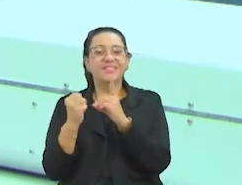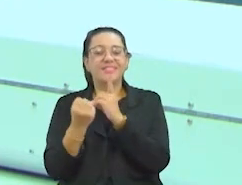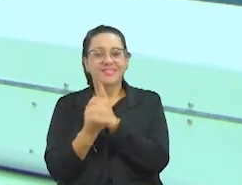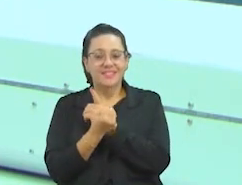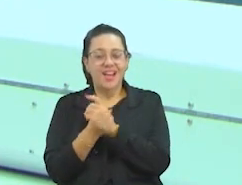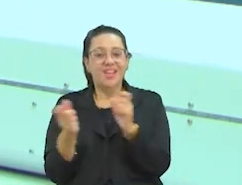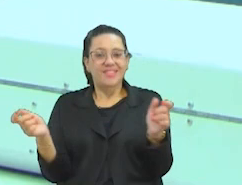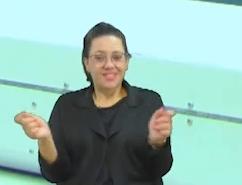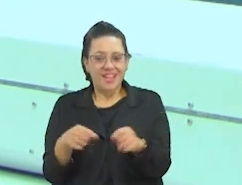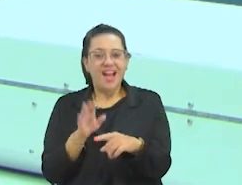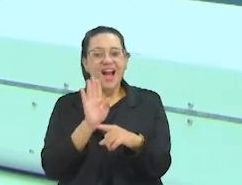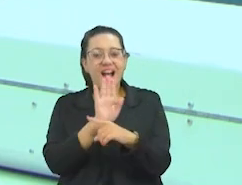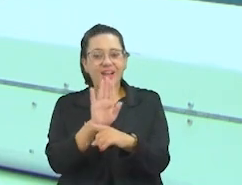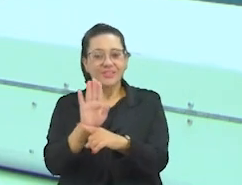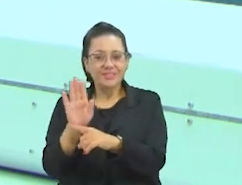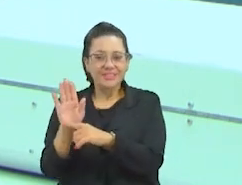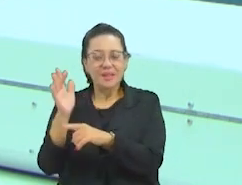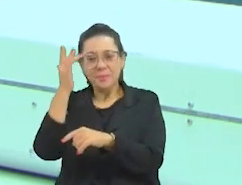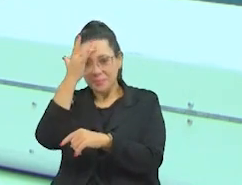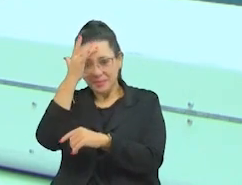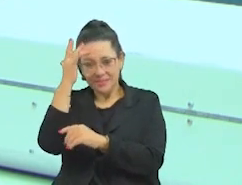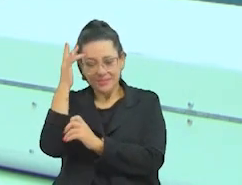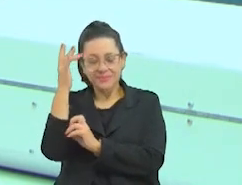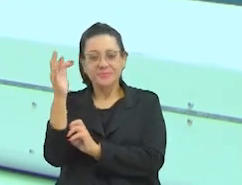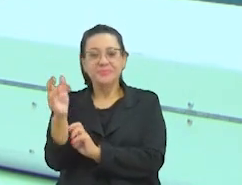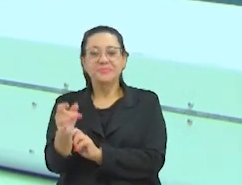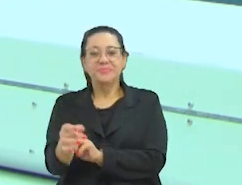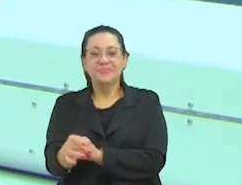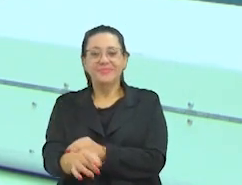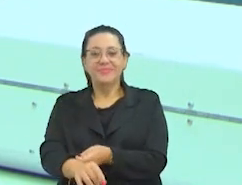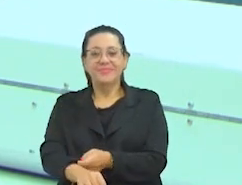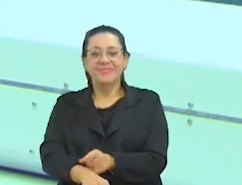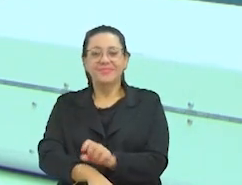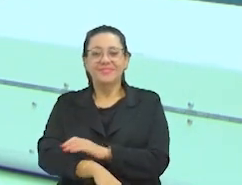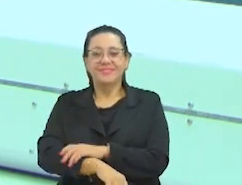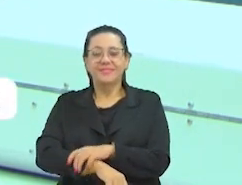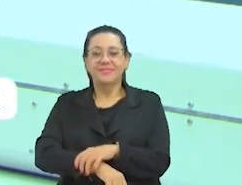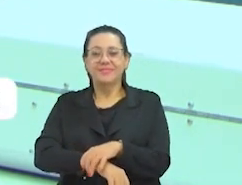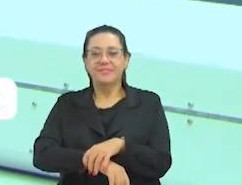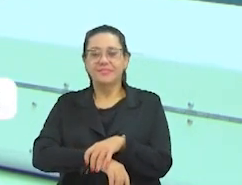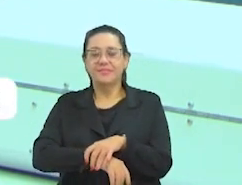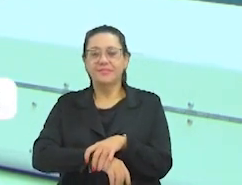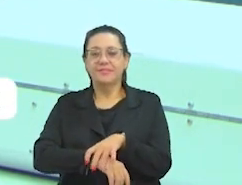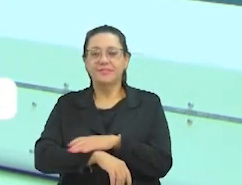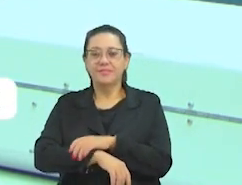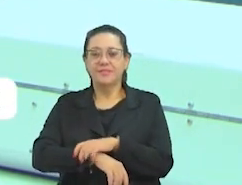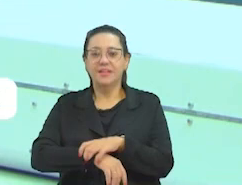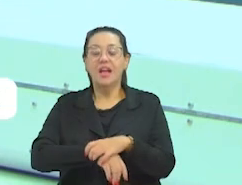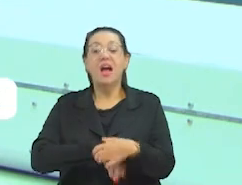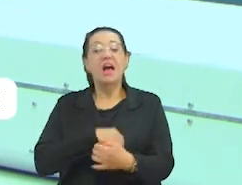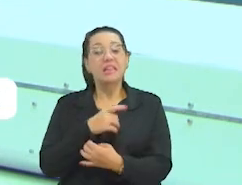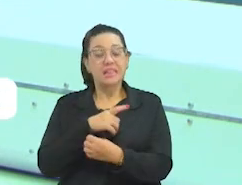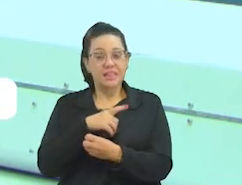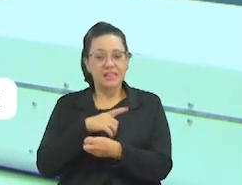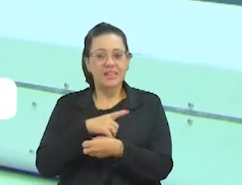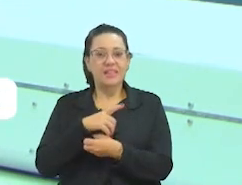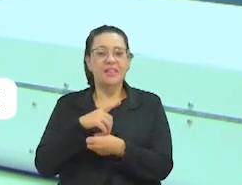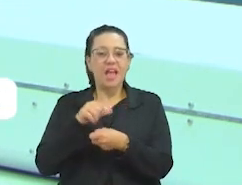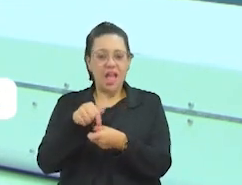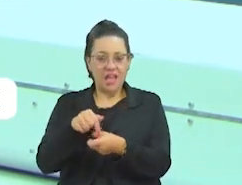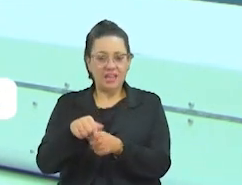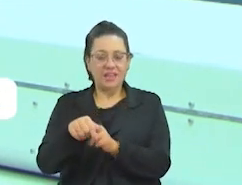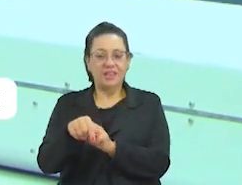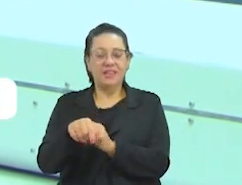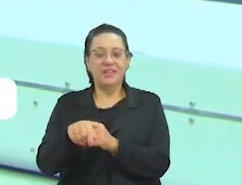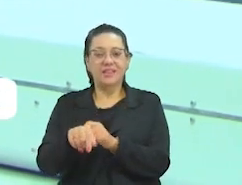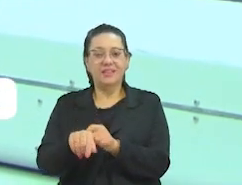população. É um projeto onde nós estamos junto com o Fundo Social, inclusive tivemos uma reunião com o Douglas aqui também, e está